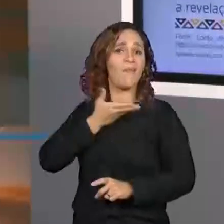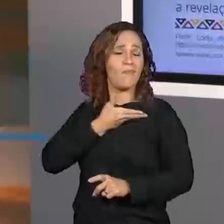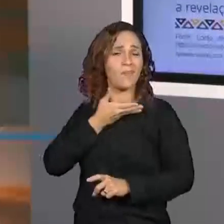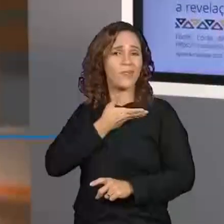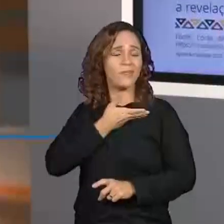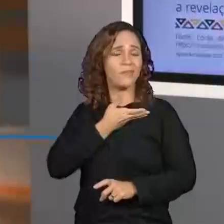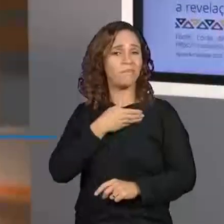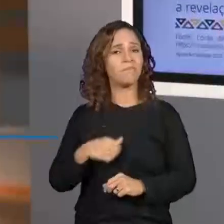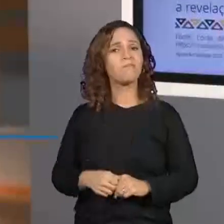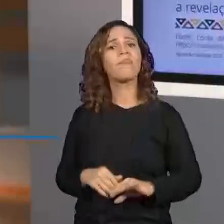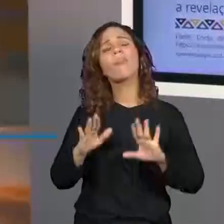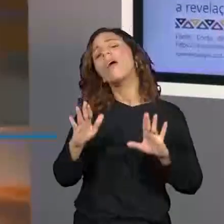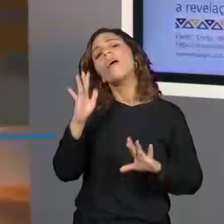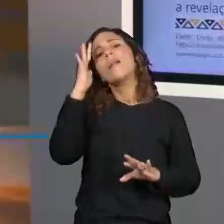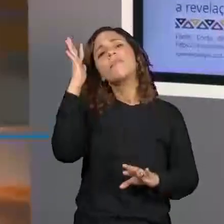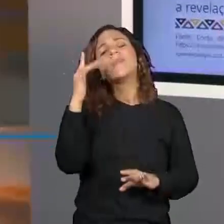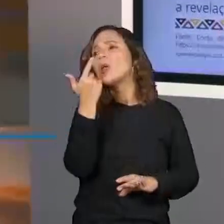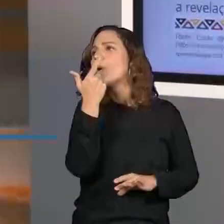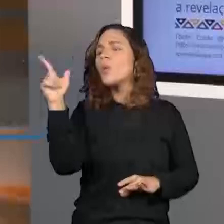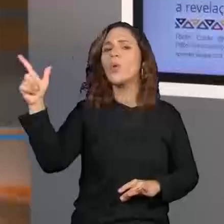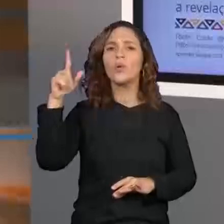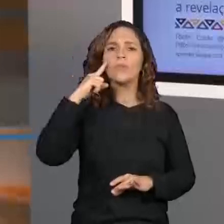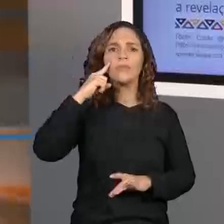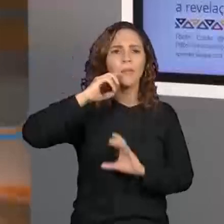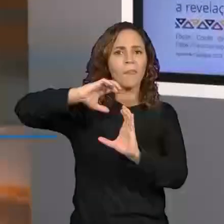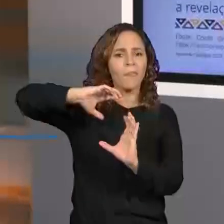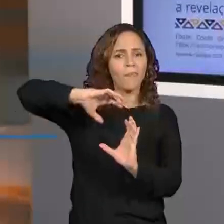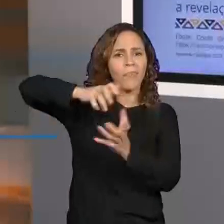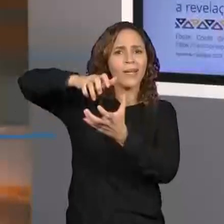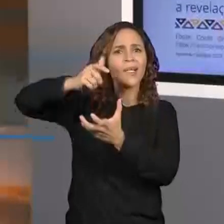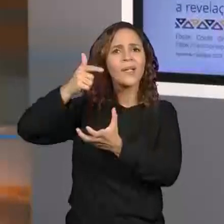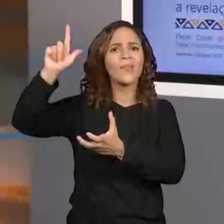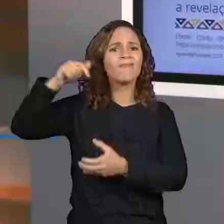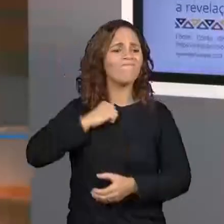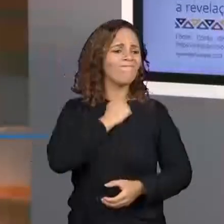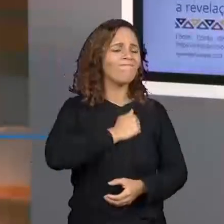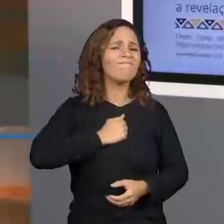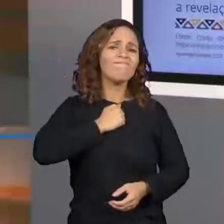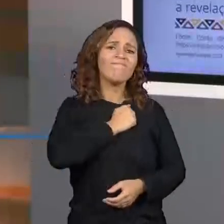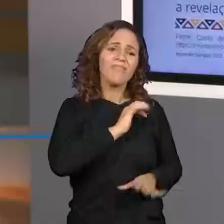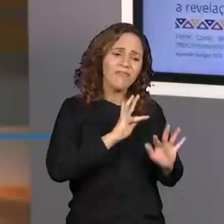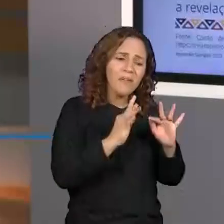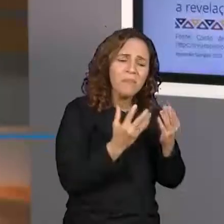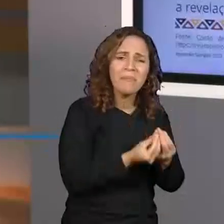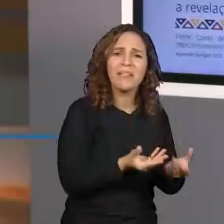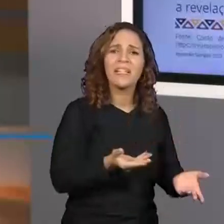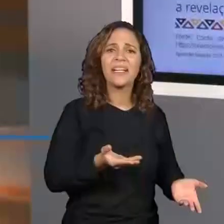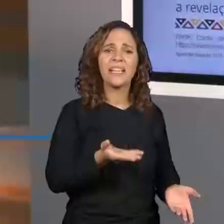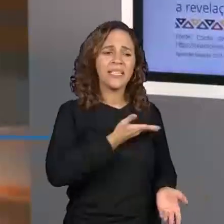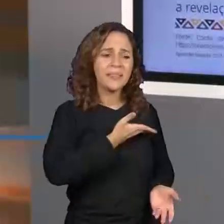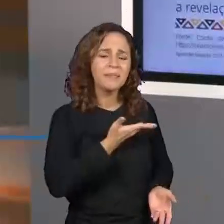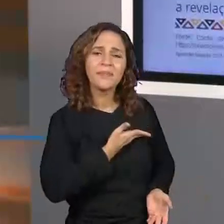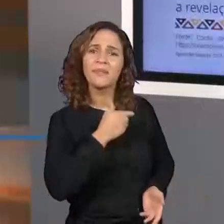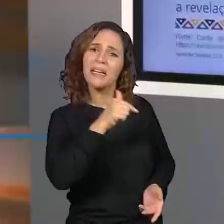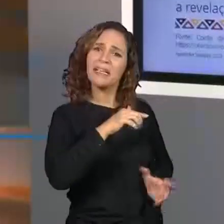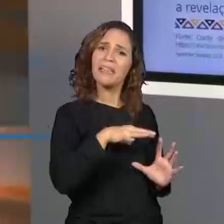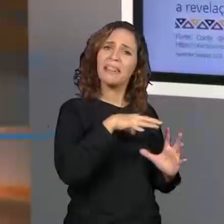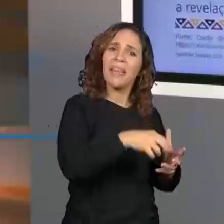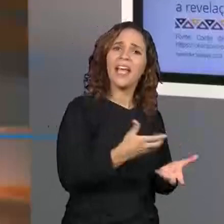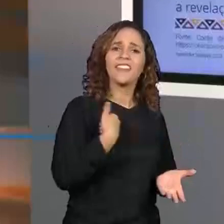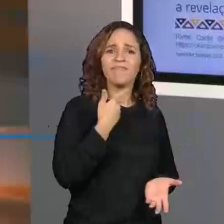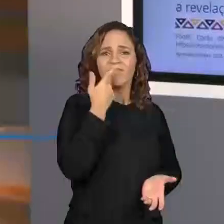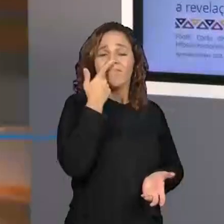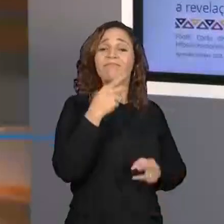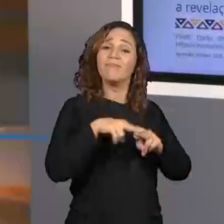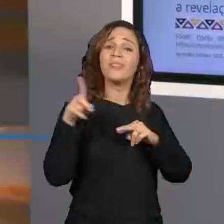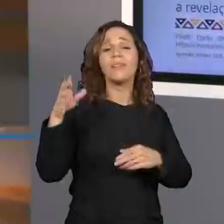imagina só, você em um outro planeta. Você ia sentir saudade da família, dos amigos, da Terra. Então, o macaquinho